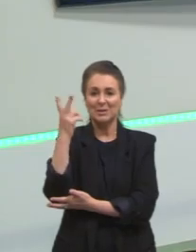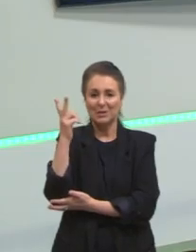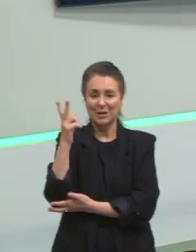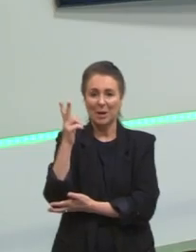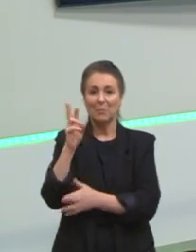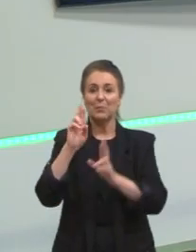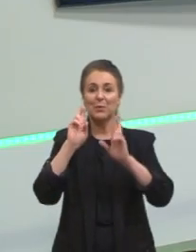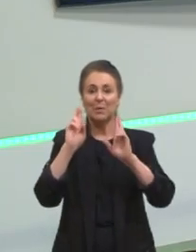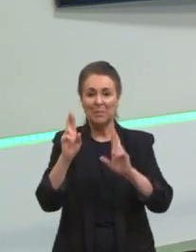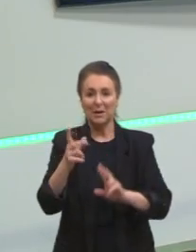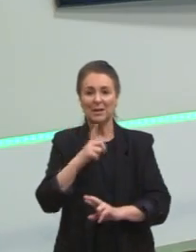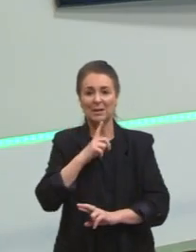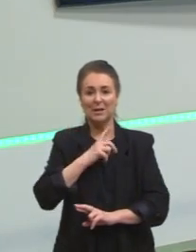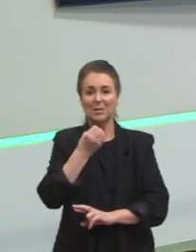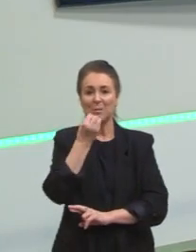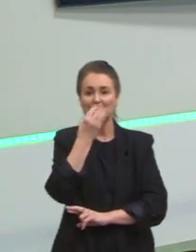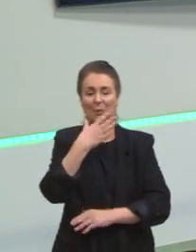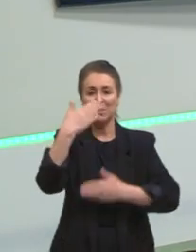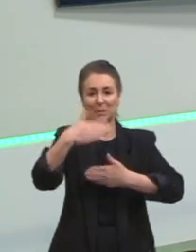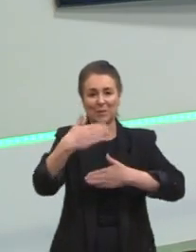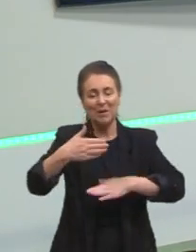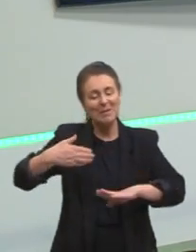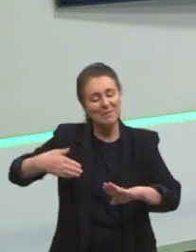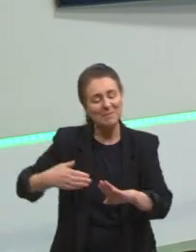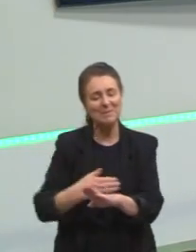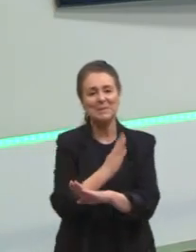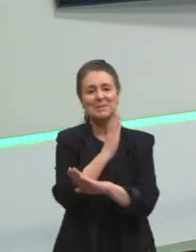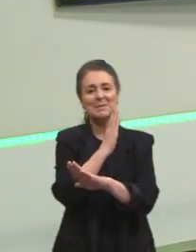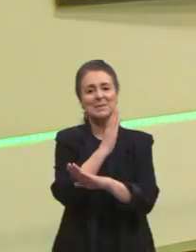que vocês façam uma boa prova aí. Partiu passar!